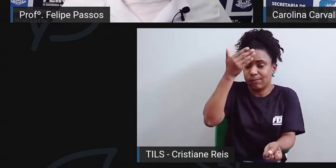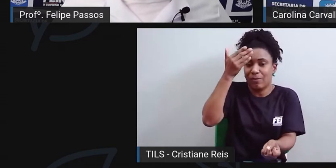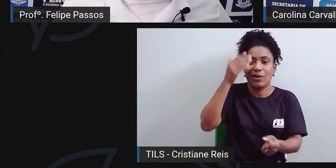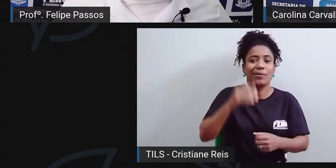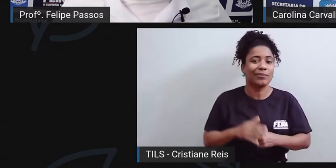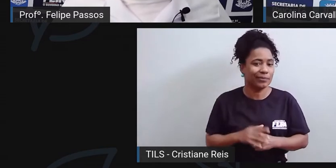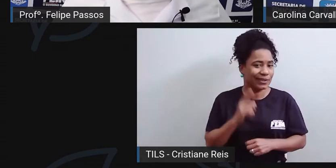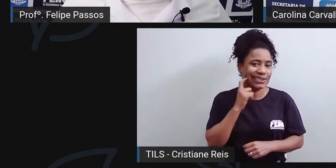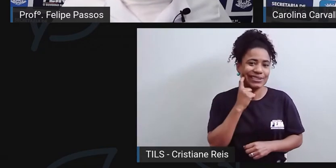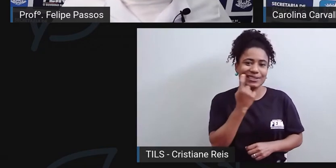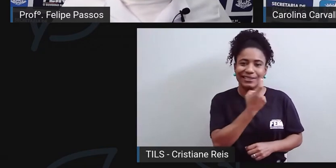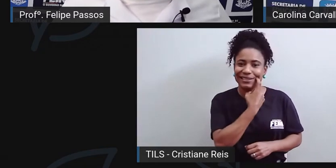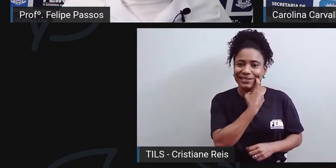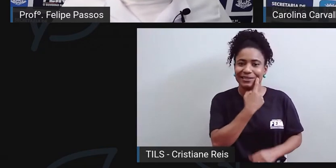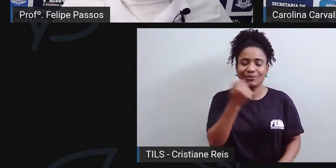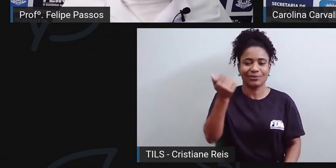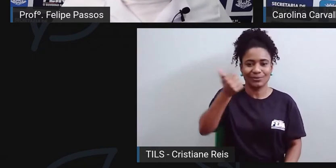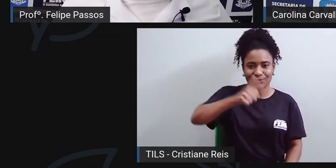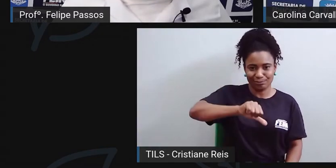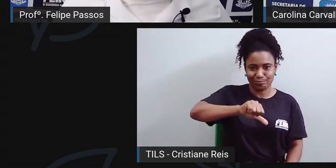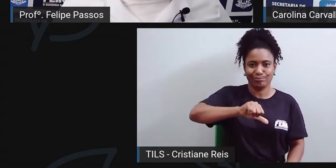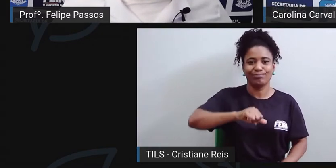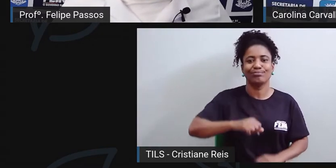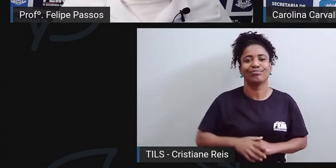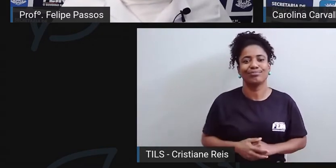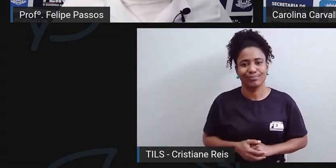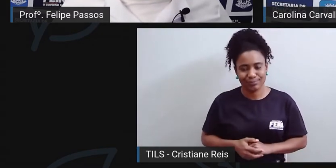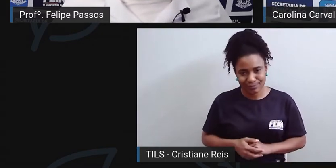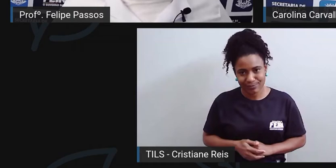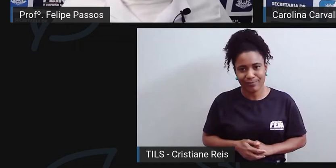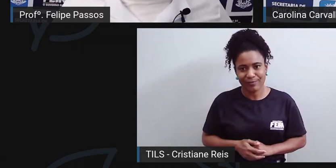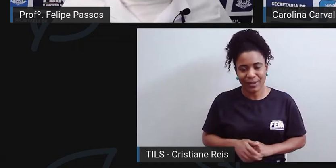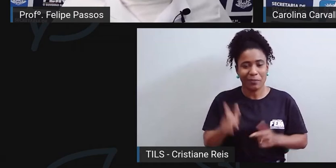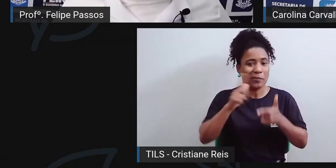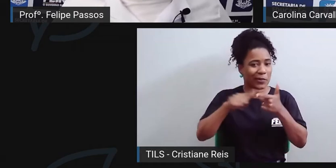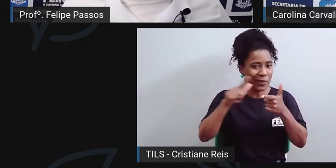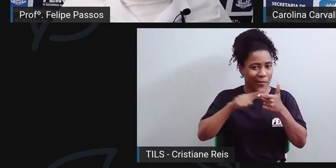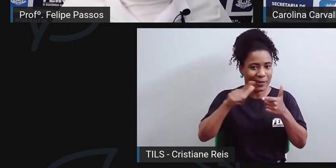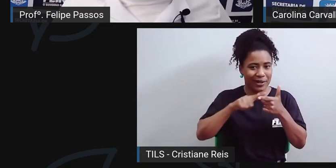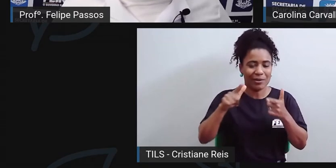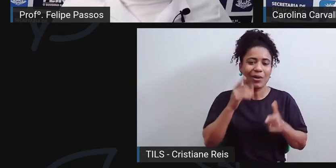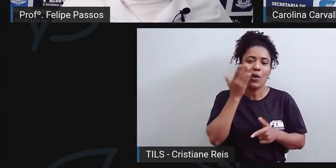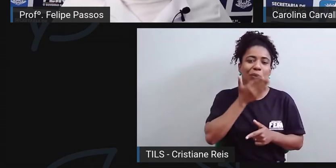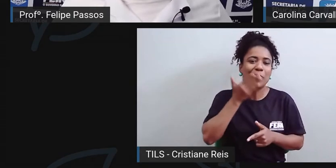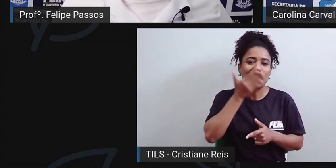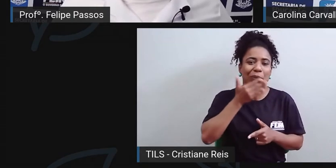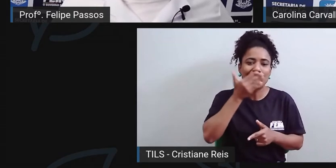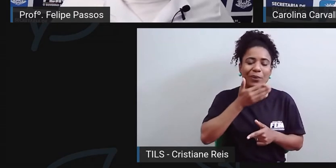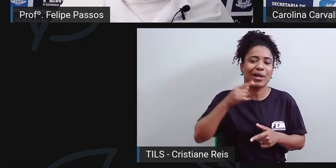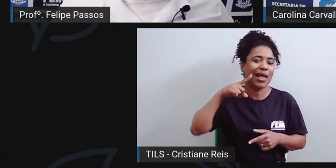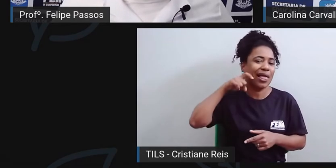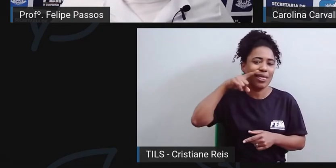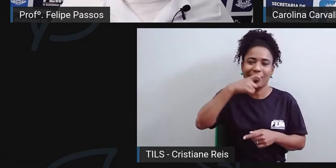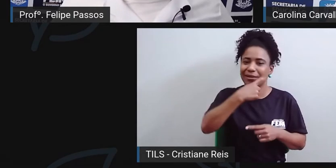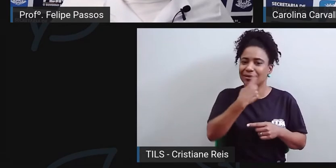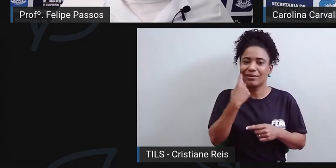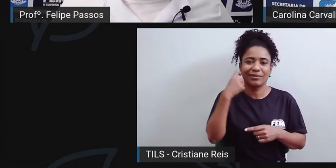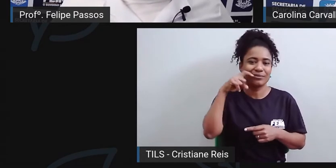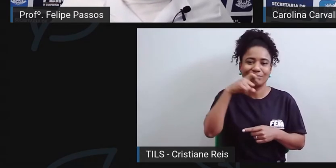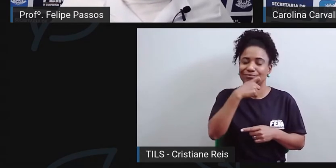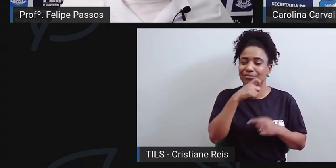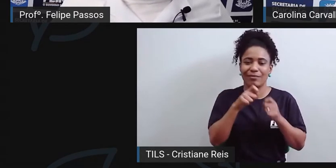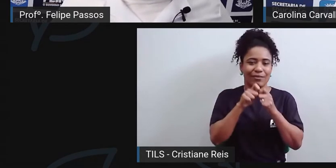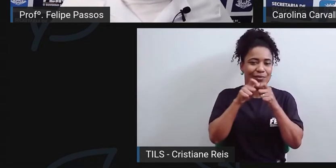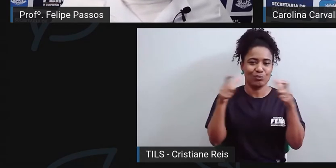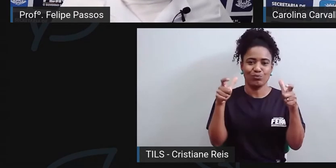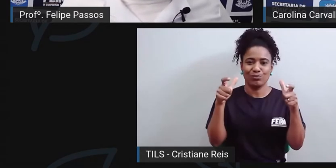uma piora no quadro da doença periodontal. Então, isso já é comprovado cientificamente. Em relação